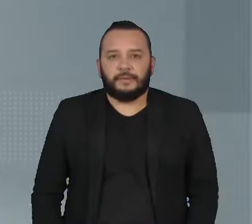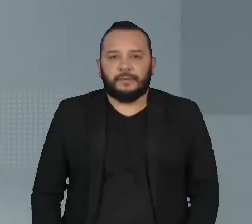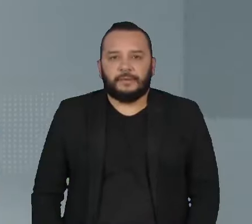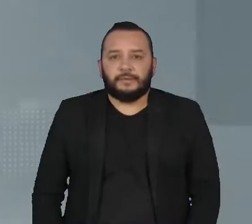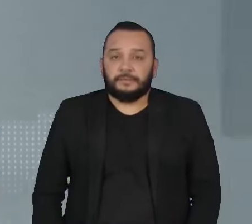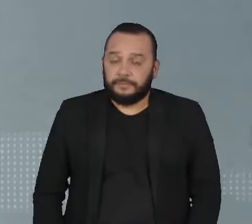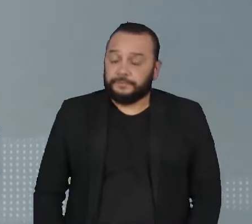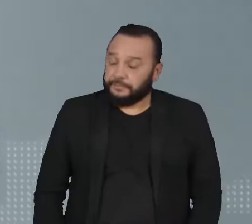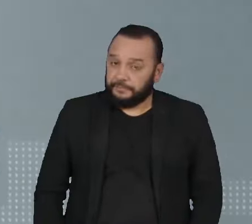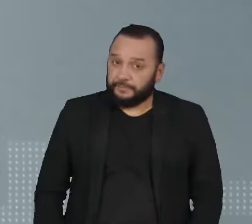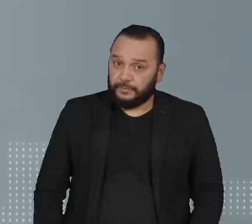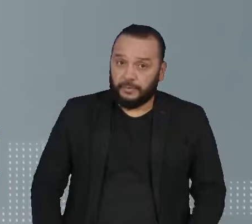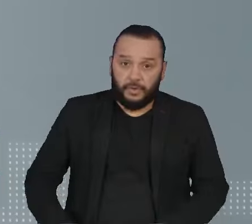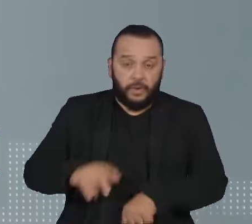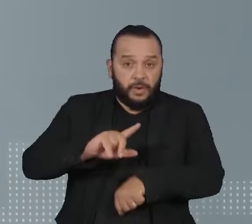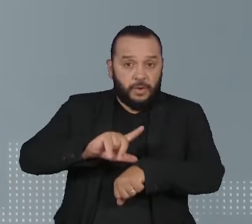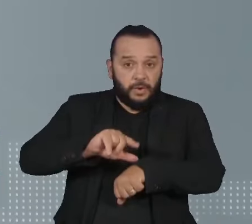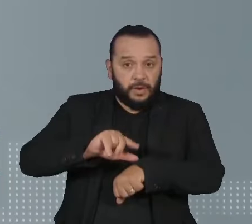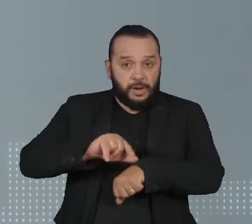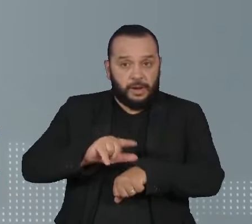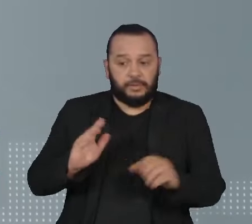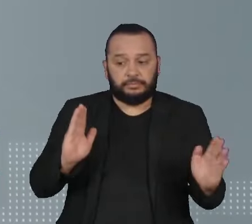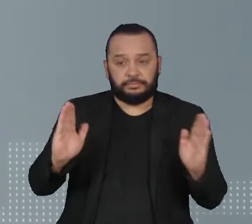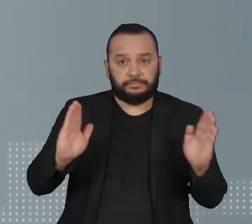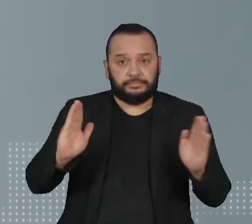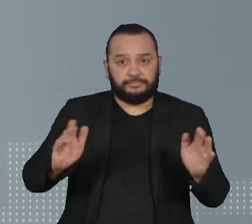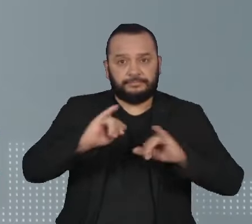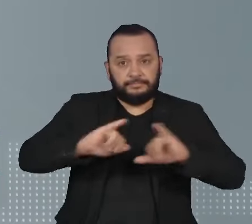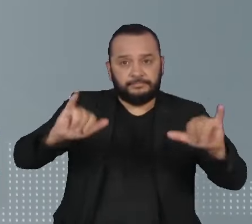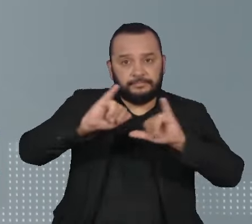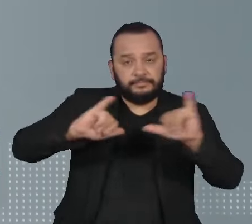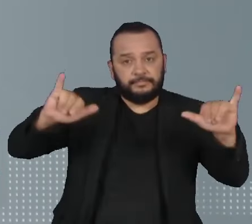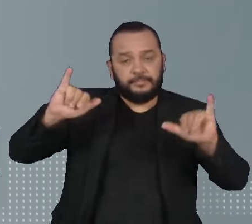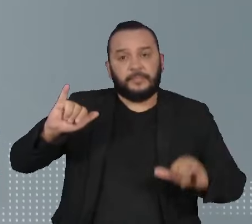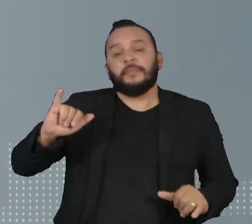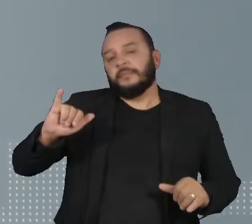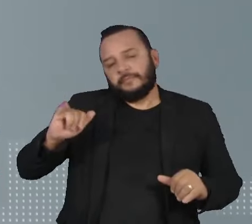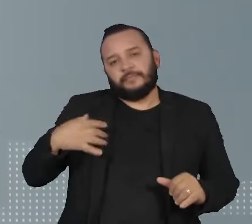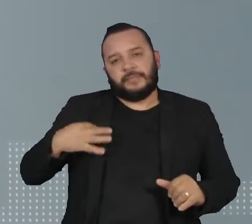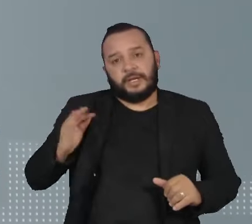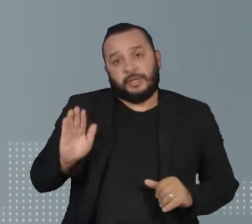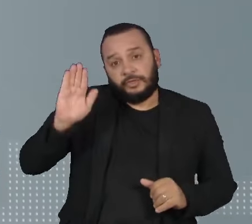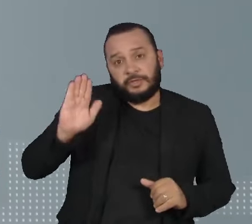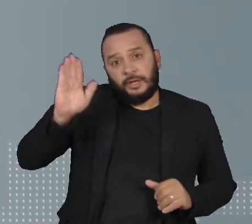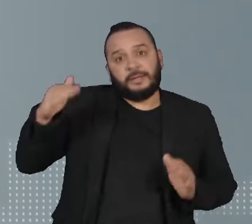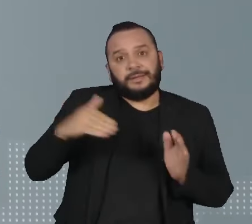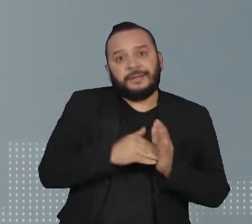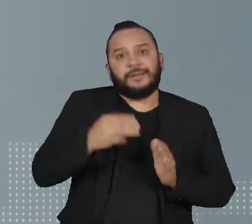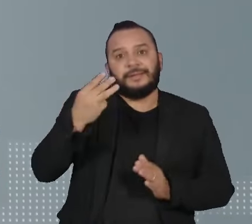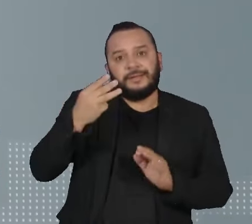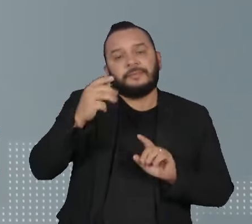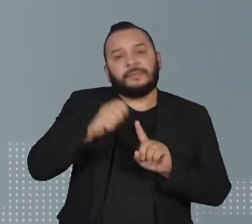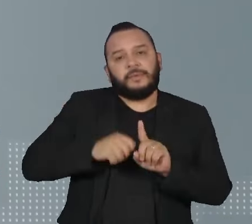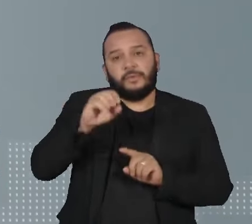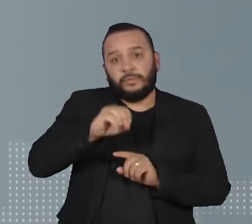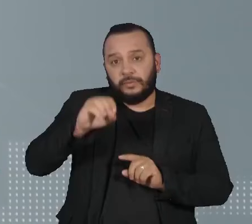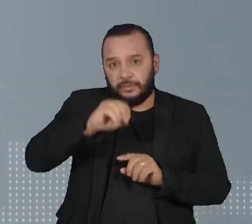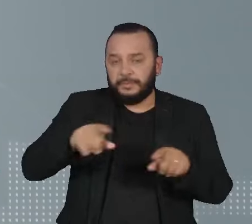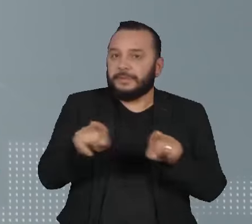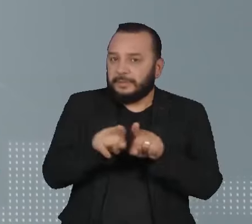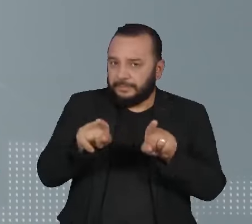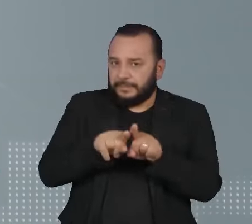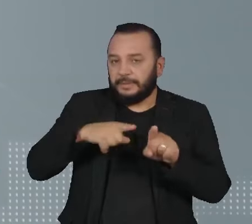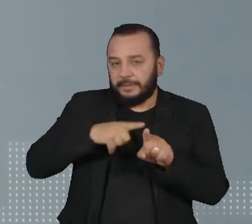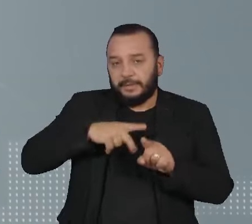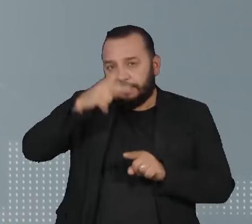O horário eleitoral vai até o dia 13 de outubro. A campanha para as prefeituras será veiculada em dois